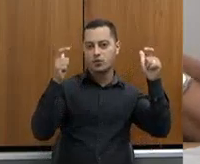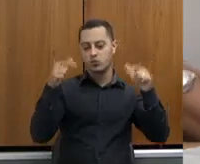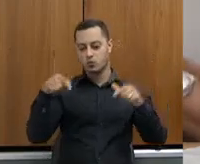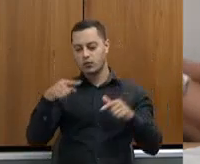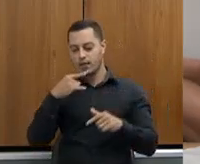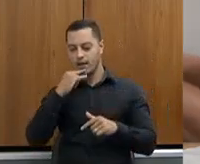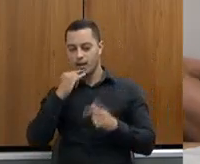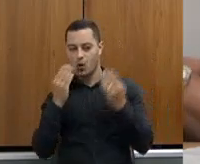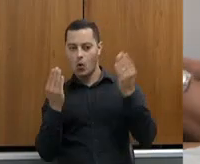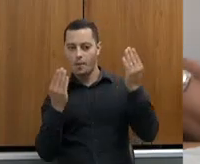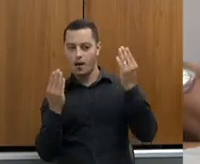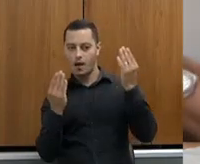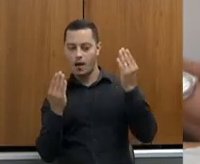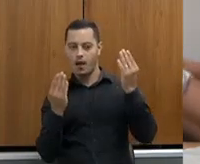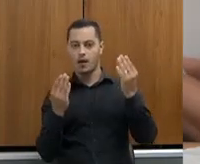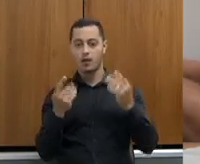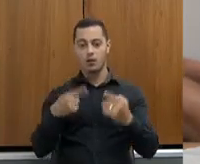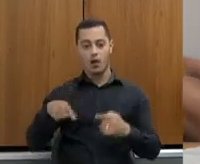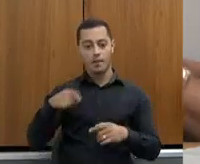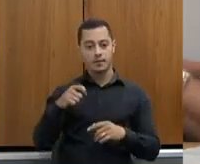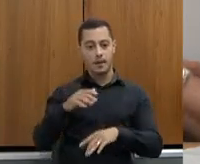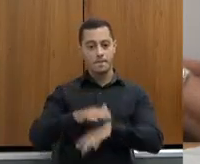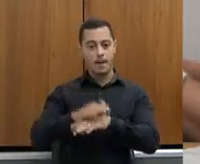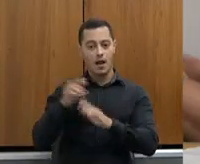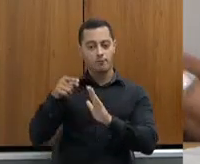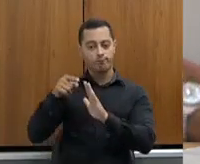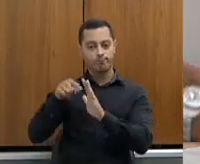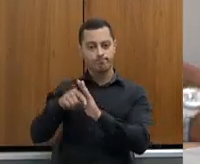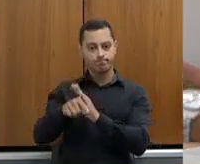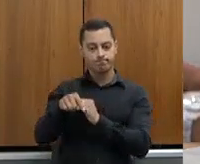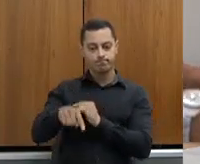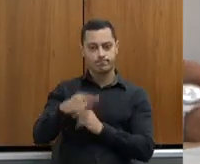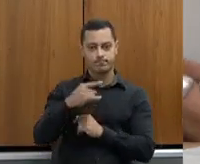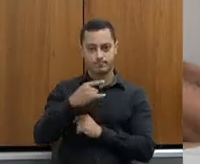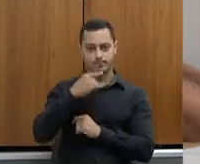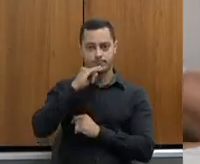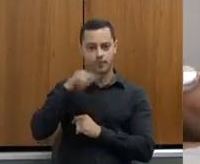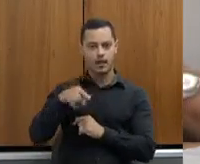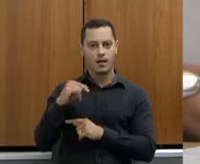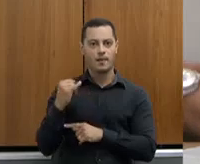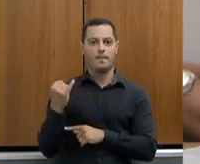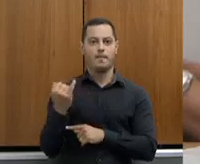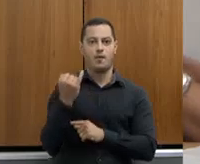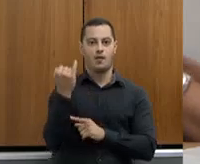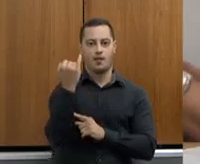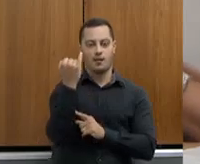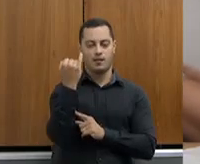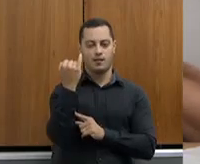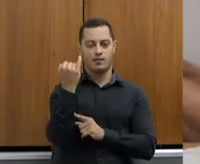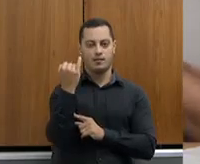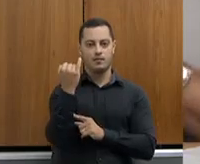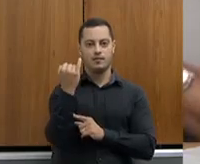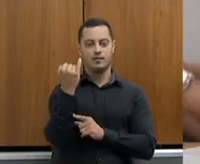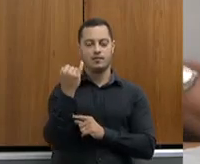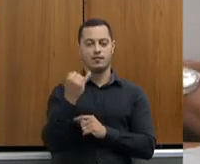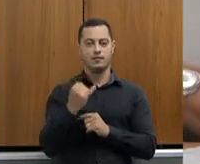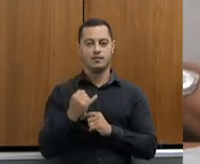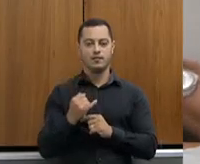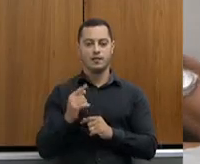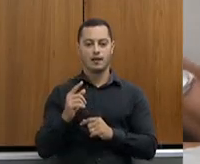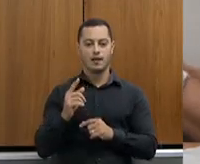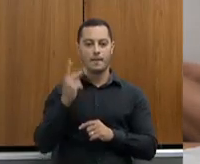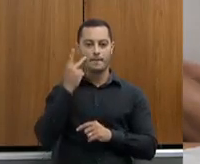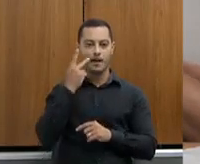a gente explorar melhor esse produto tão importante, tão importante para a